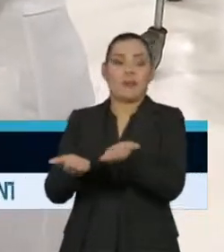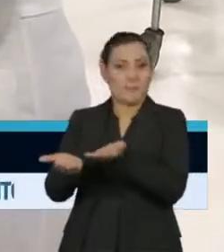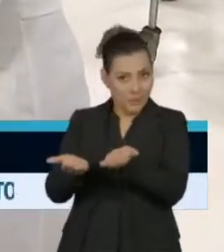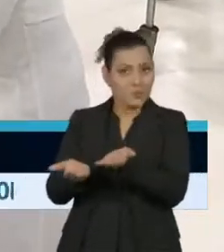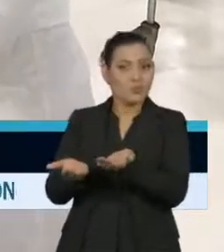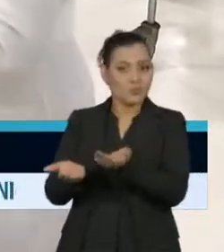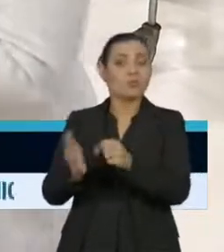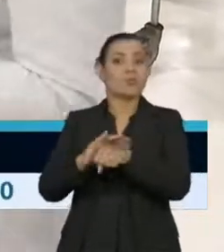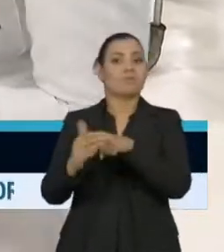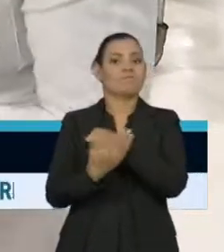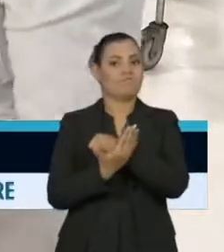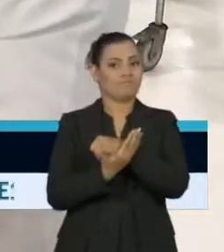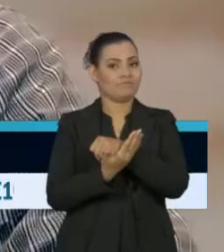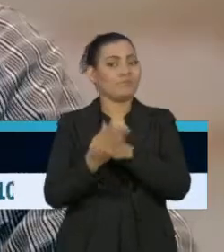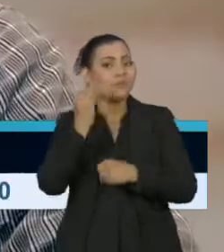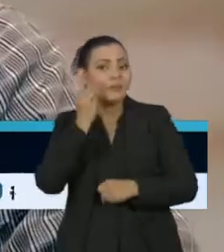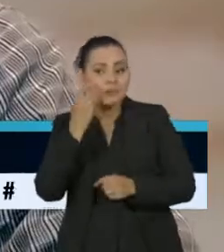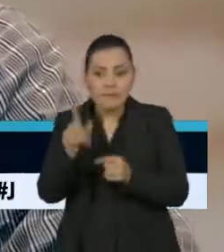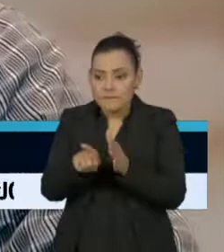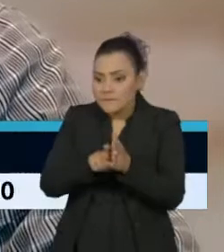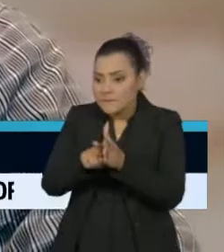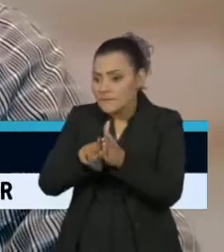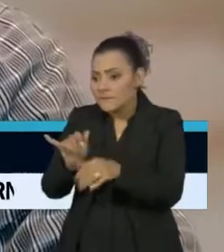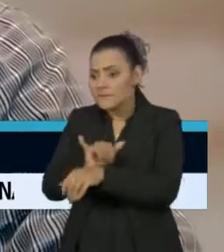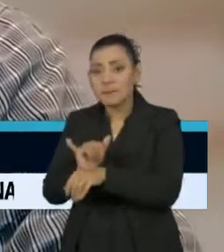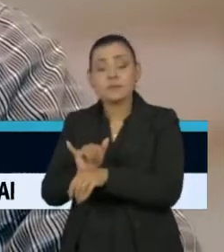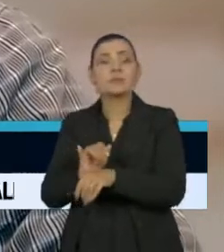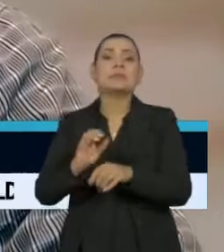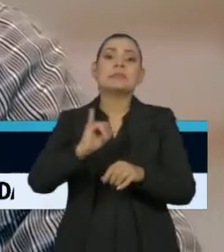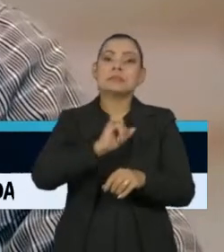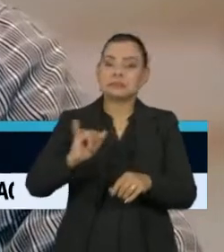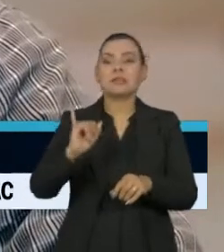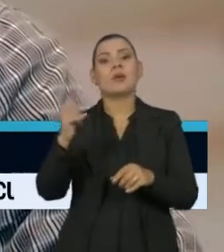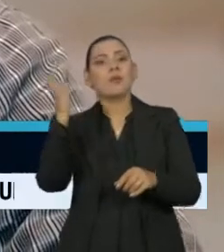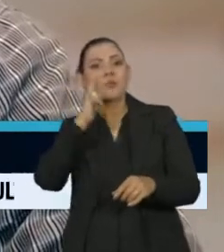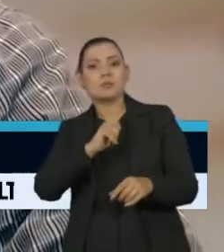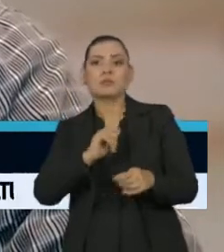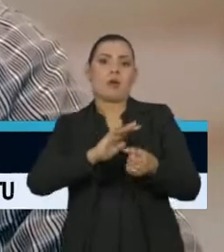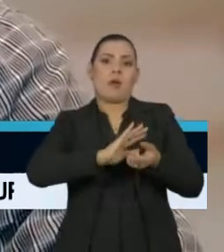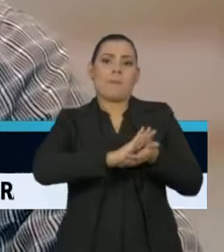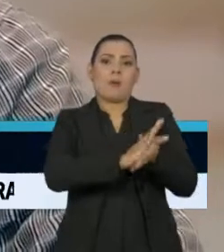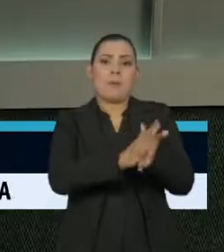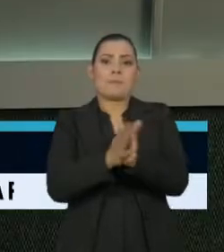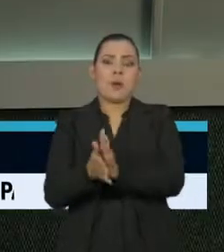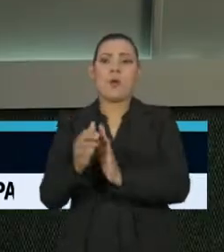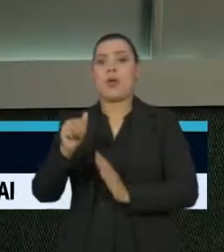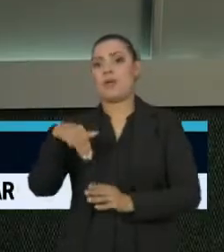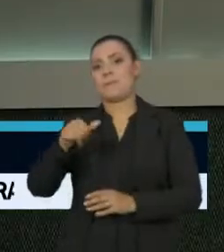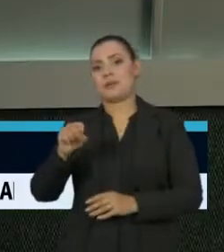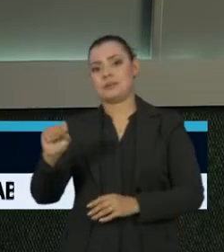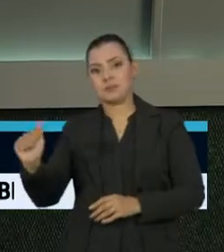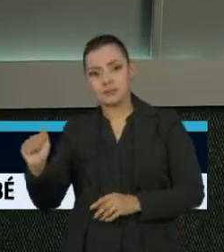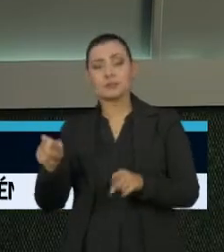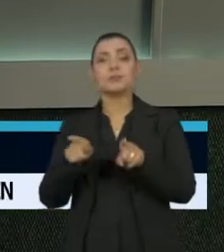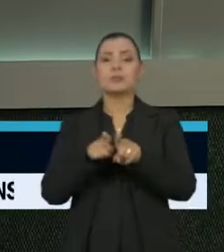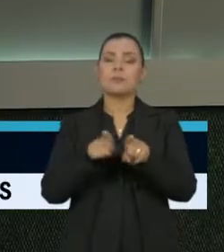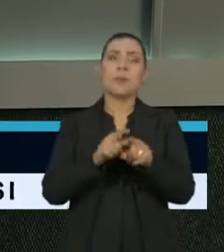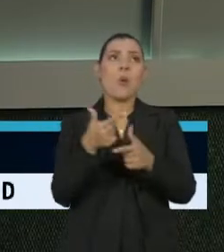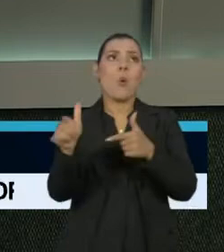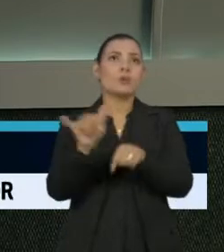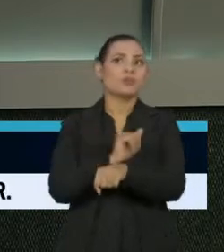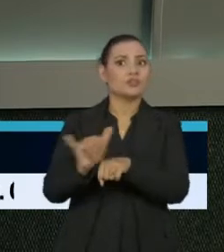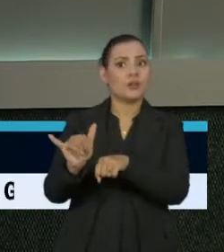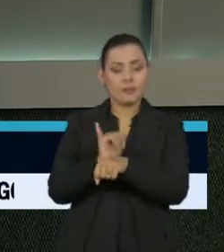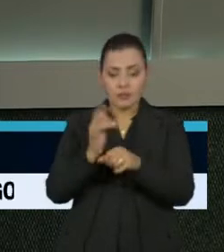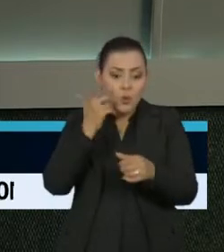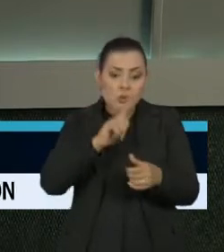contra a Covid-19. Seja pela produção das hemácias, seja pela destruição das hemácias ou outros mecanismos, mas no